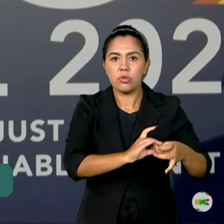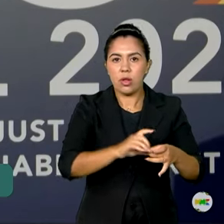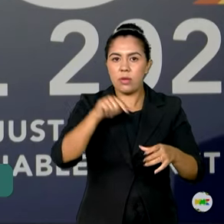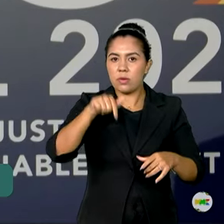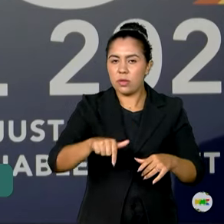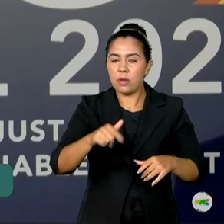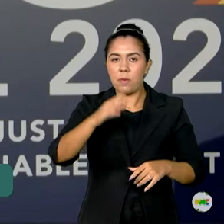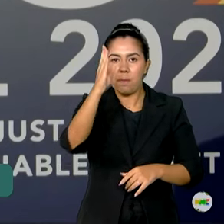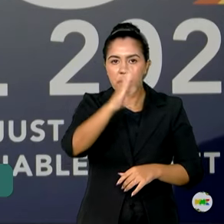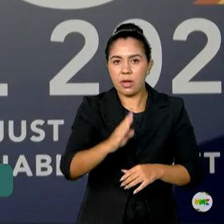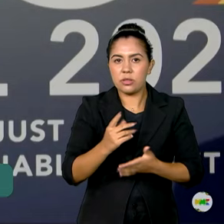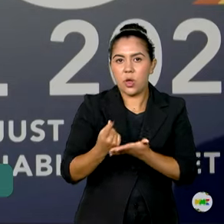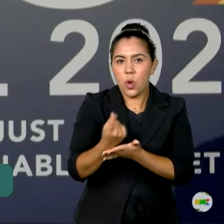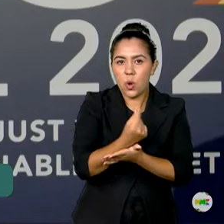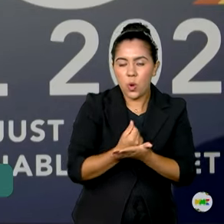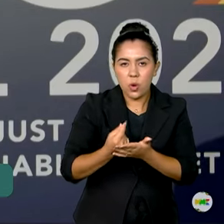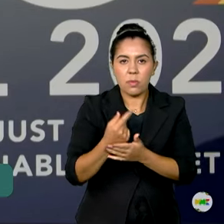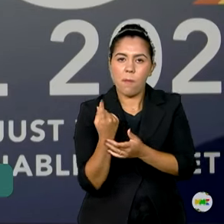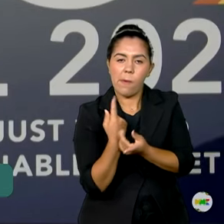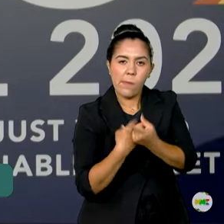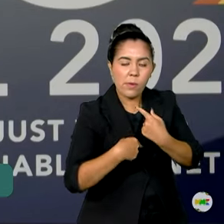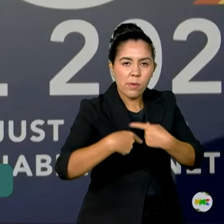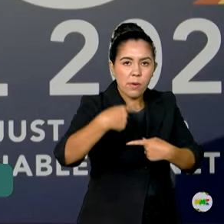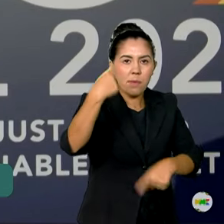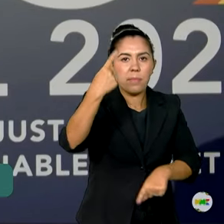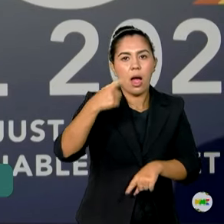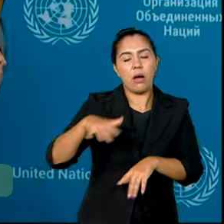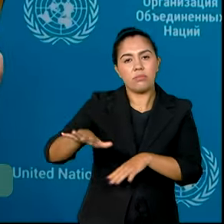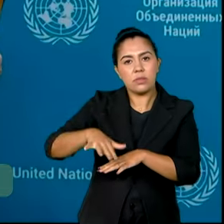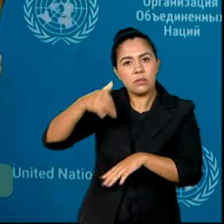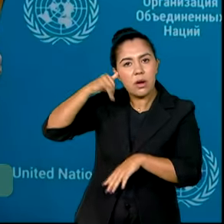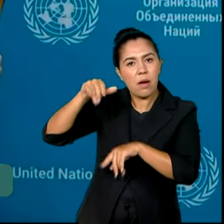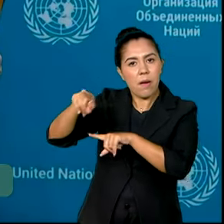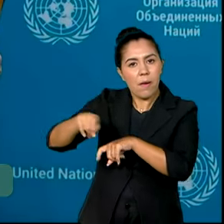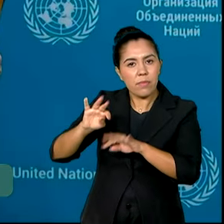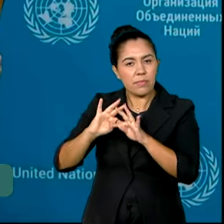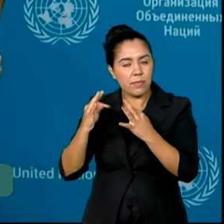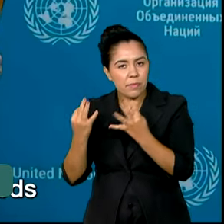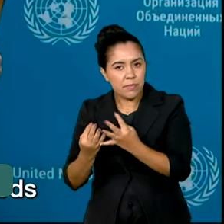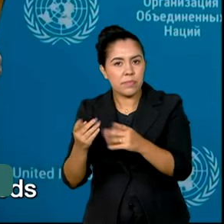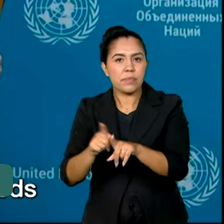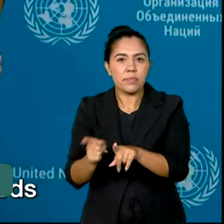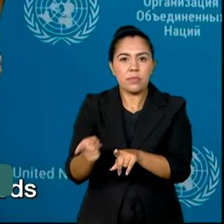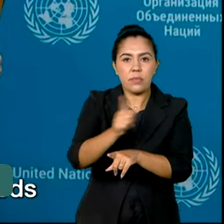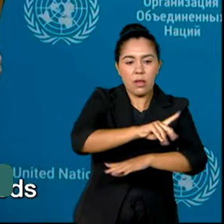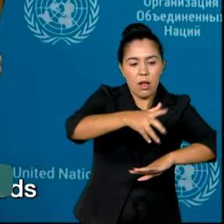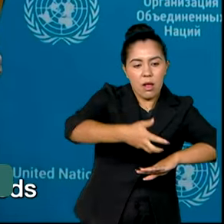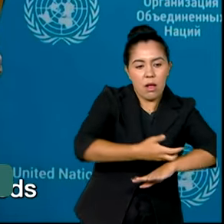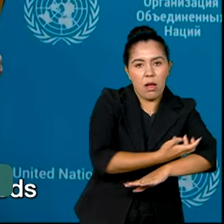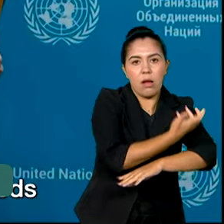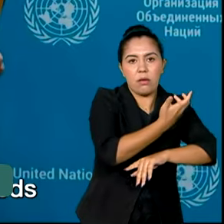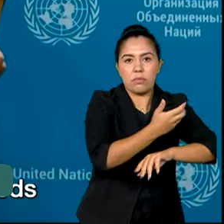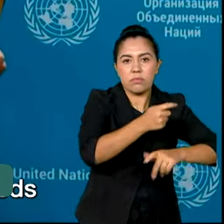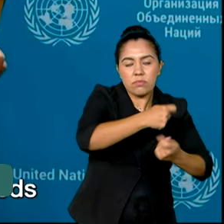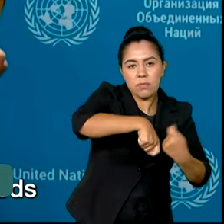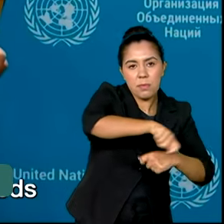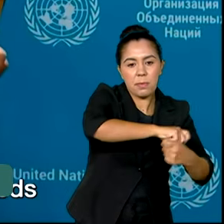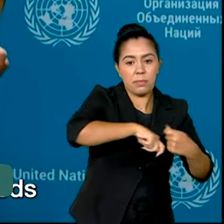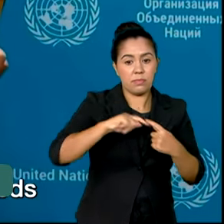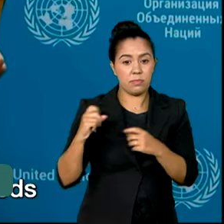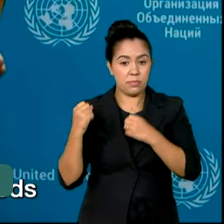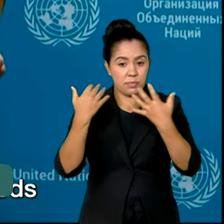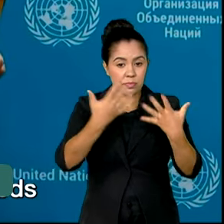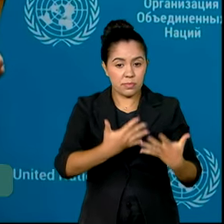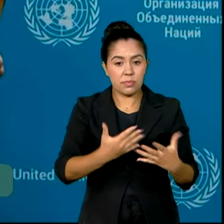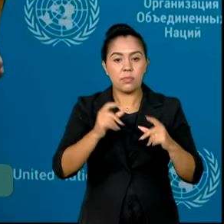desde a agricultura familiar até o agronegócio. A preocupação com a fome e a pobreza continua sendo uma